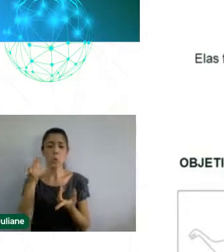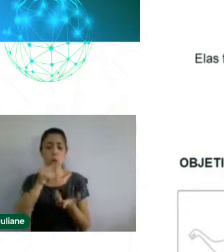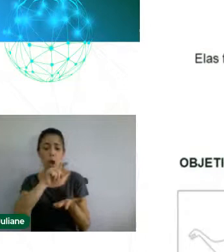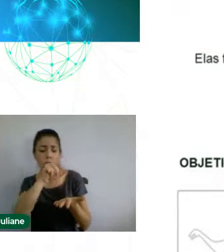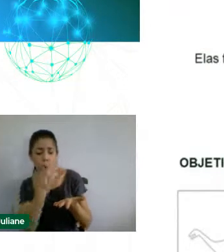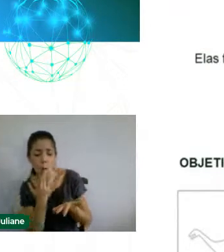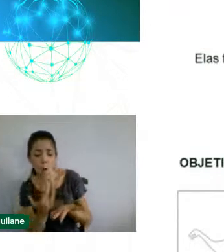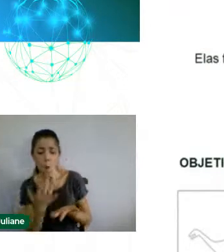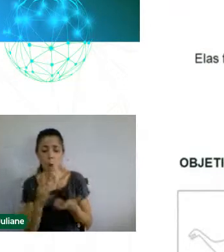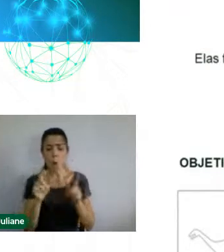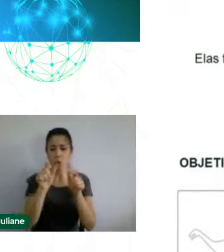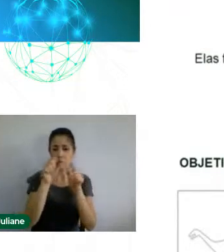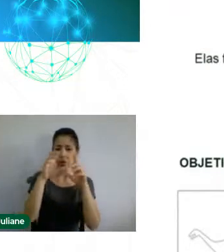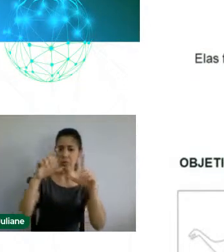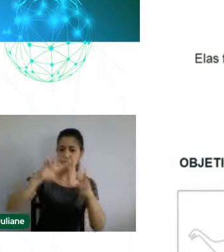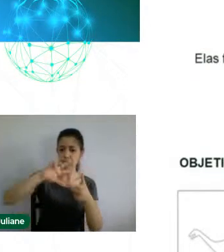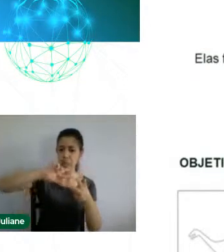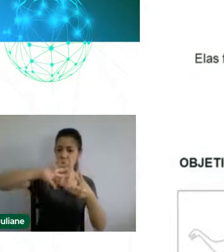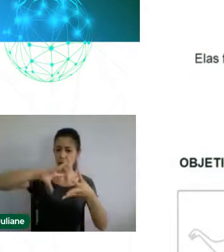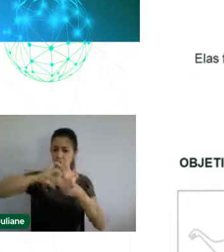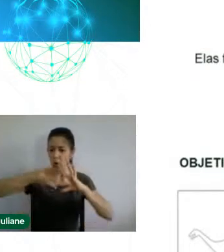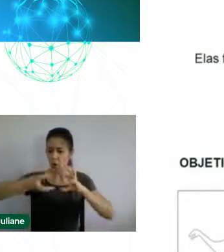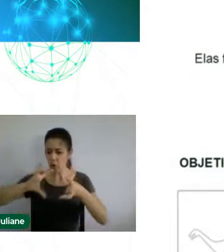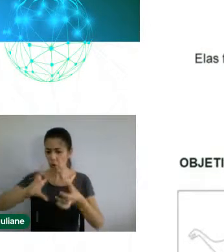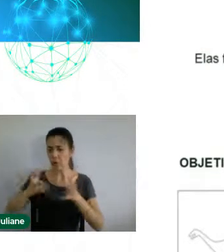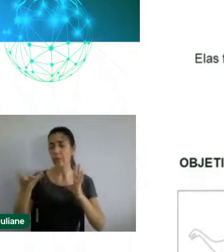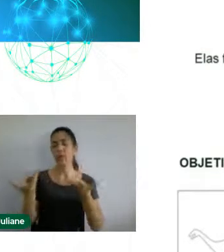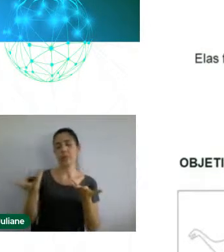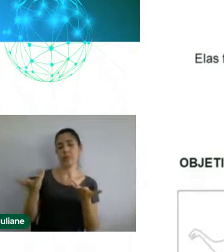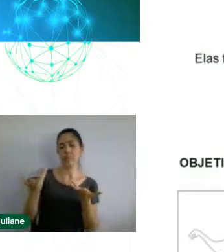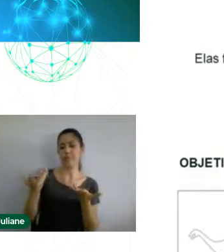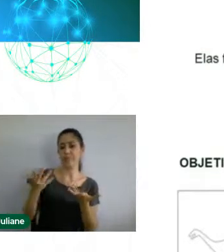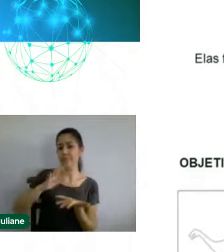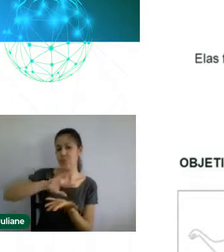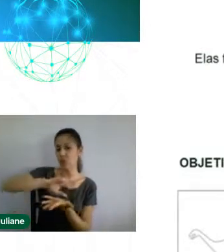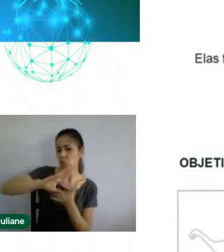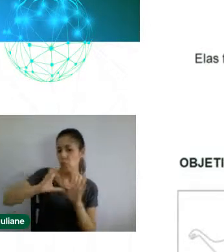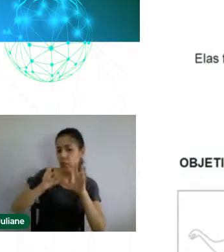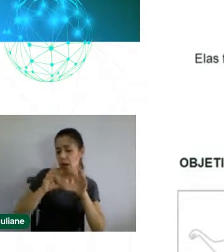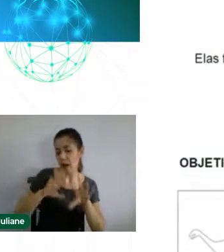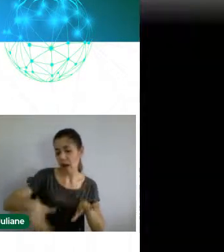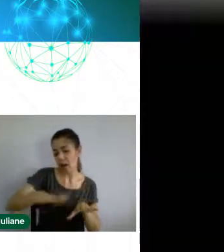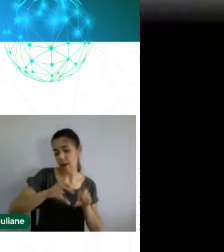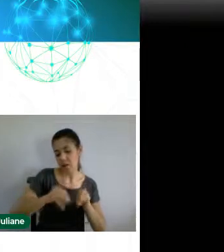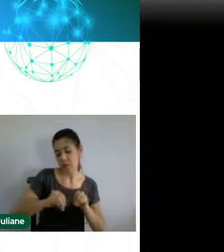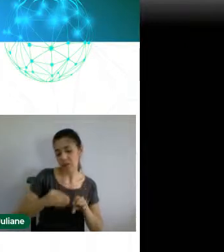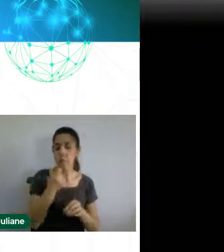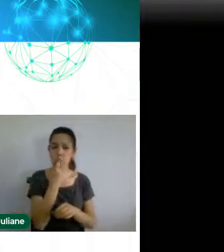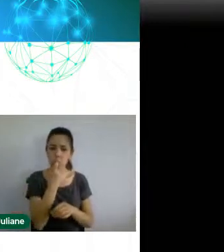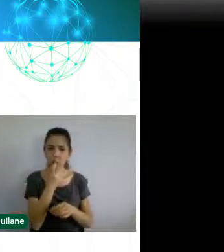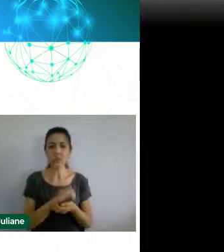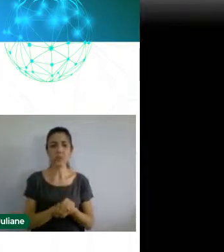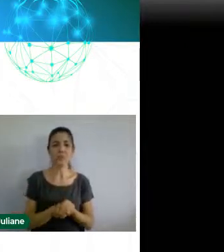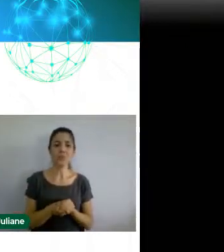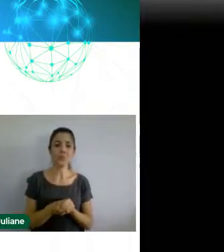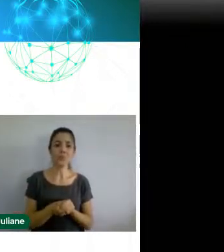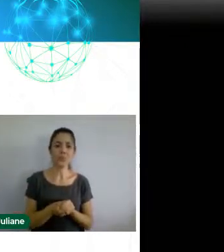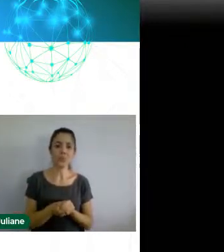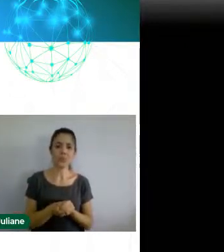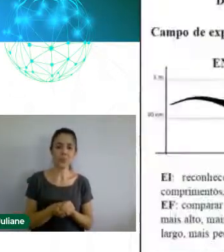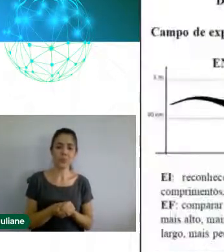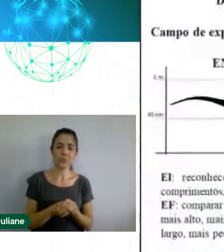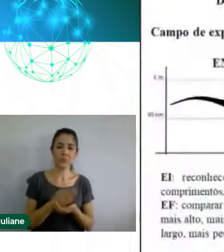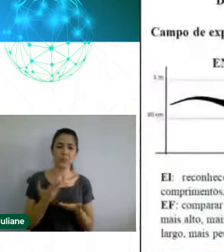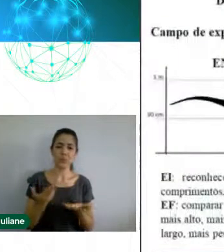linguagens, artes e ensino fundamental. As atividades que envolvem o campo da experiência de espaço,